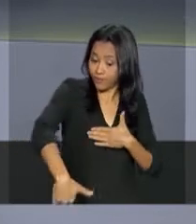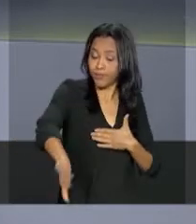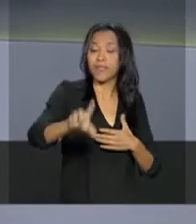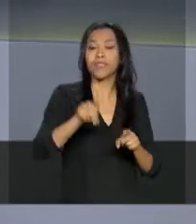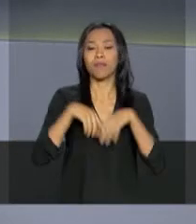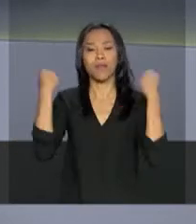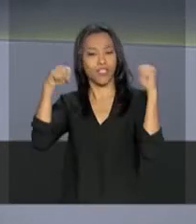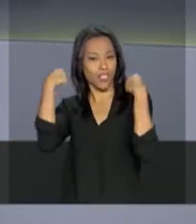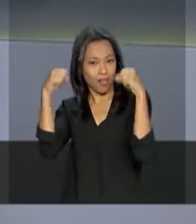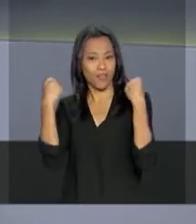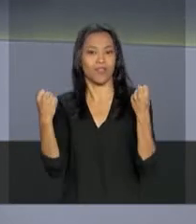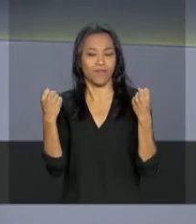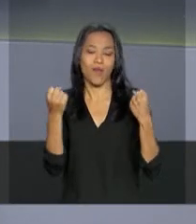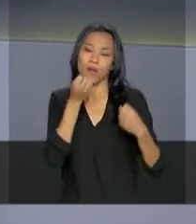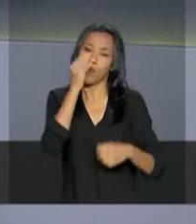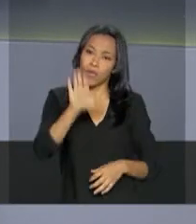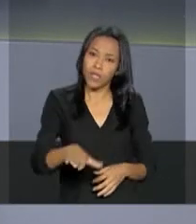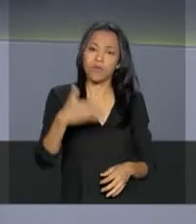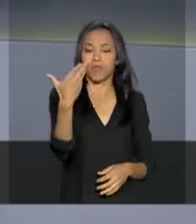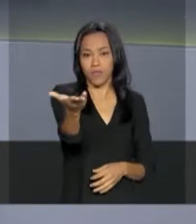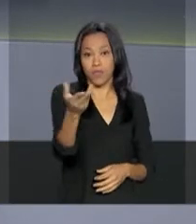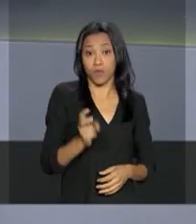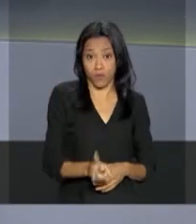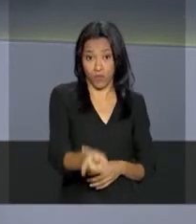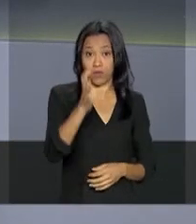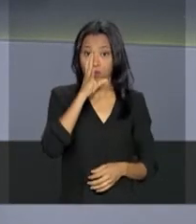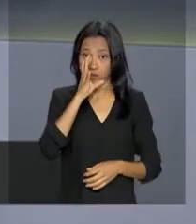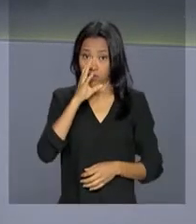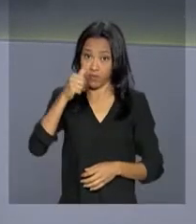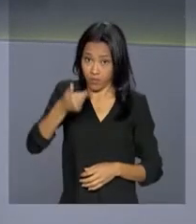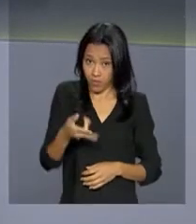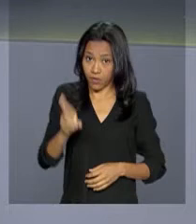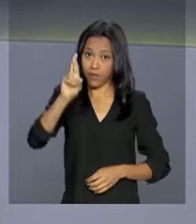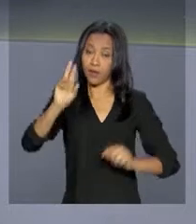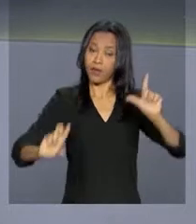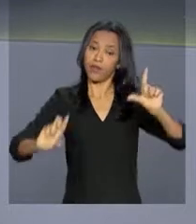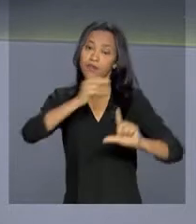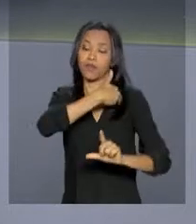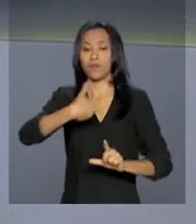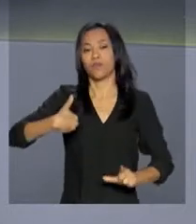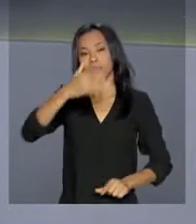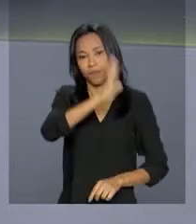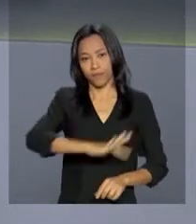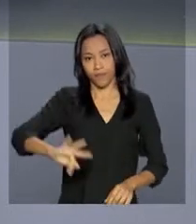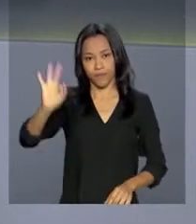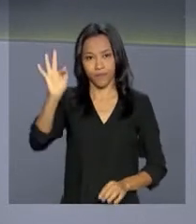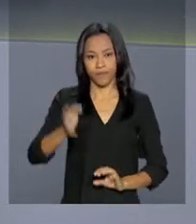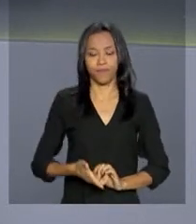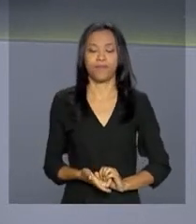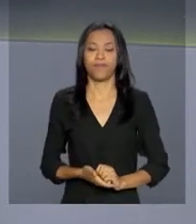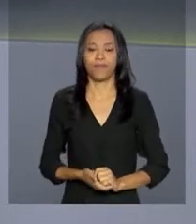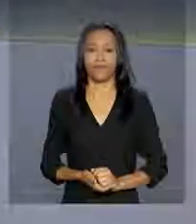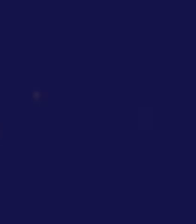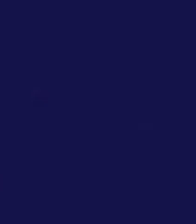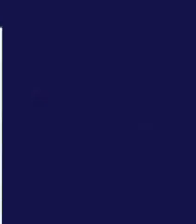ginástica laboral. Uma boa tarde para você e continue com a gente aqui na NBR, a TV do Governo Federal.